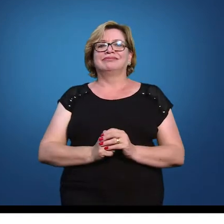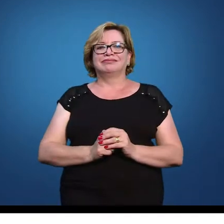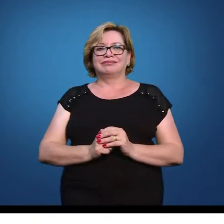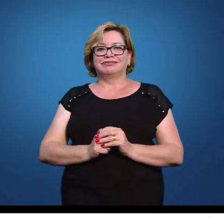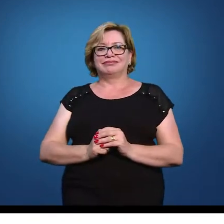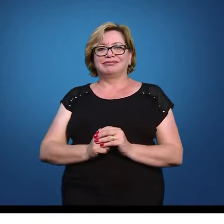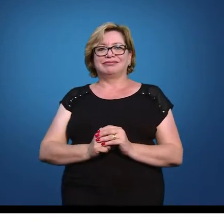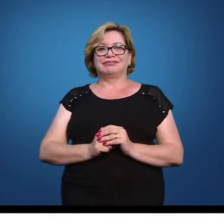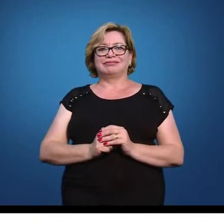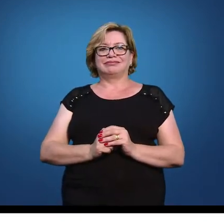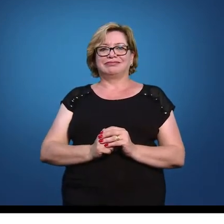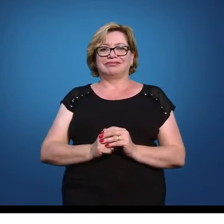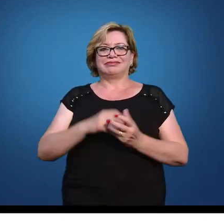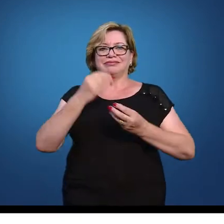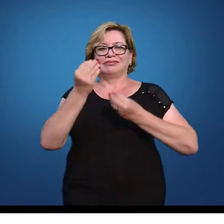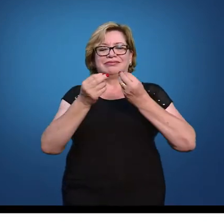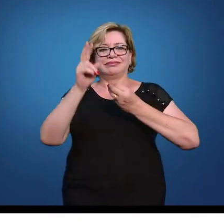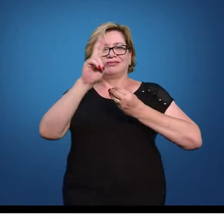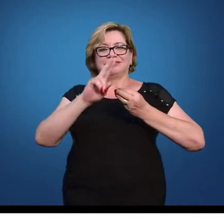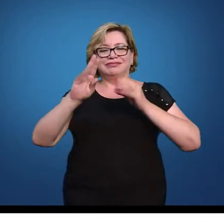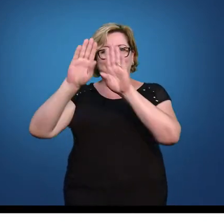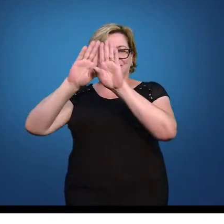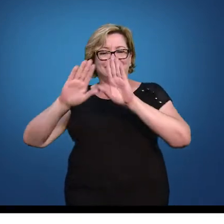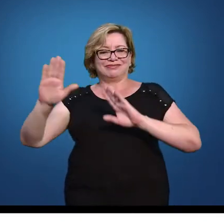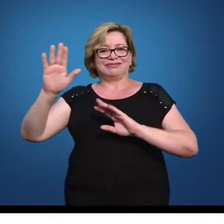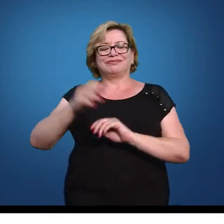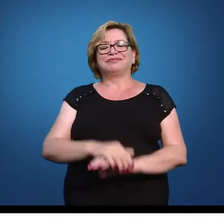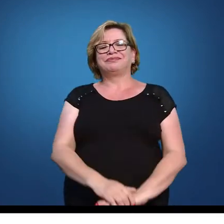para utilizar essa parte do quadro aqui.